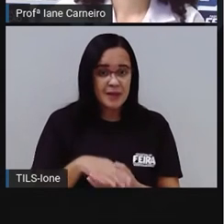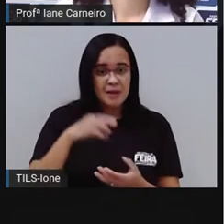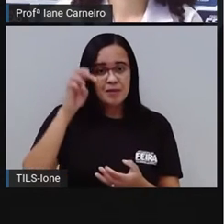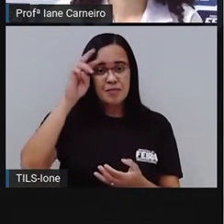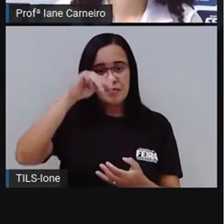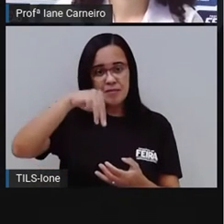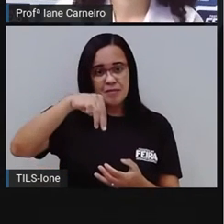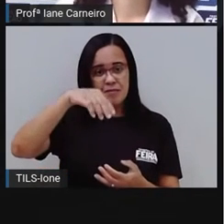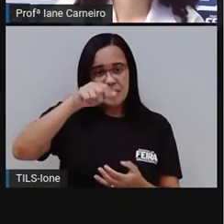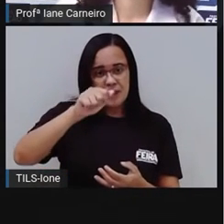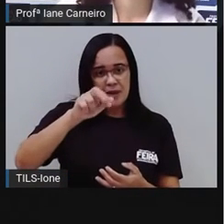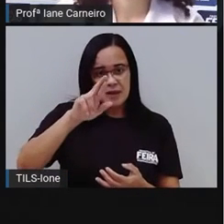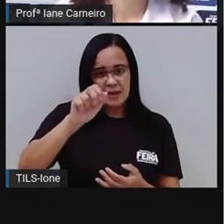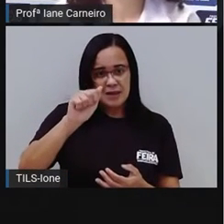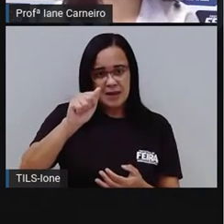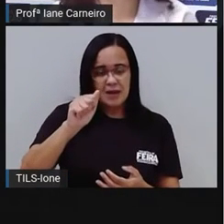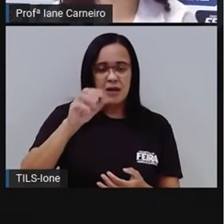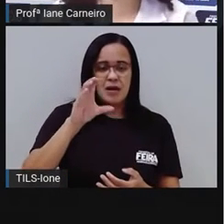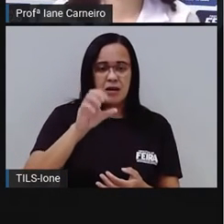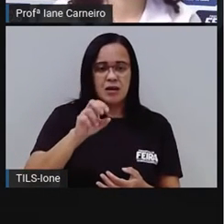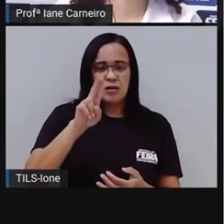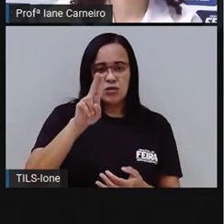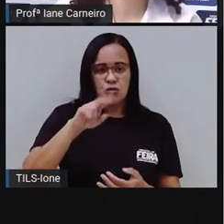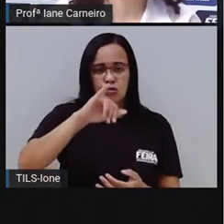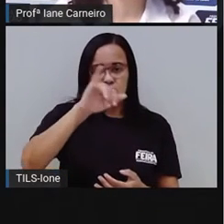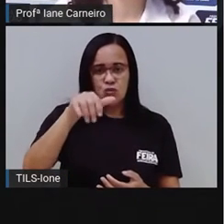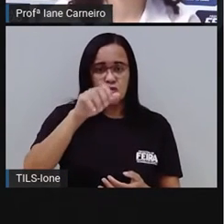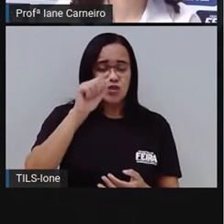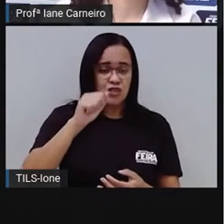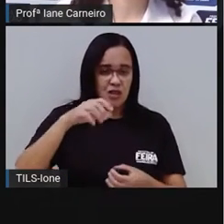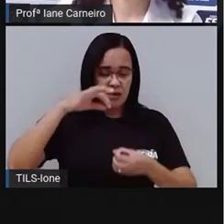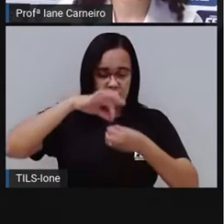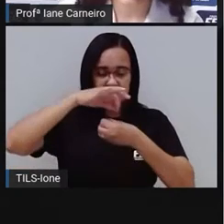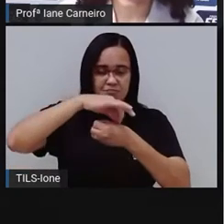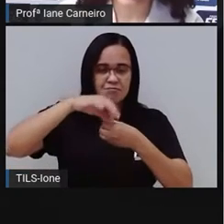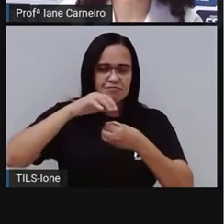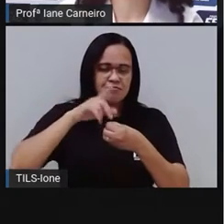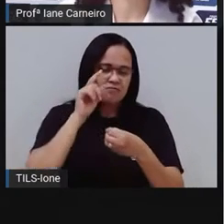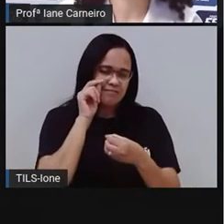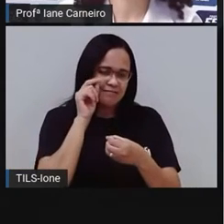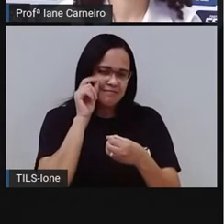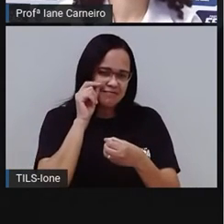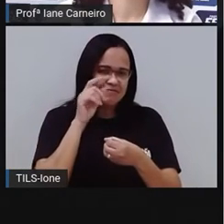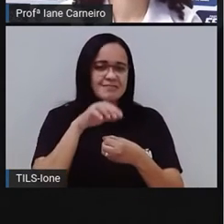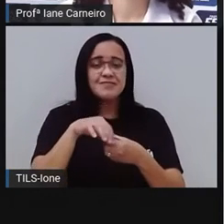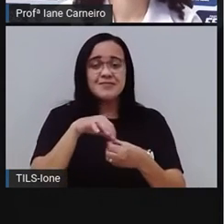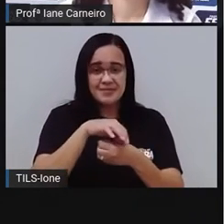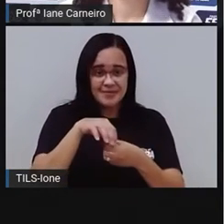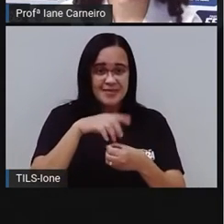maracujá. Olha só. Maracujá. delícia também, né?